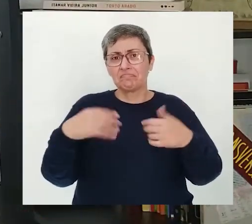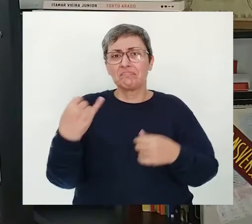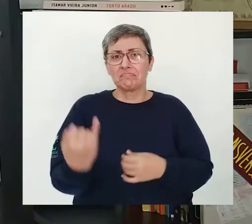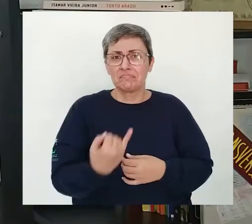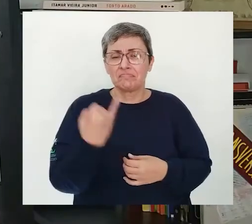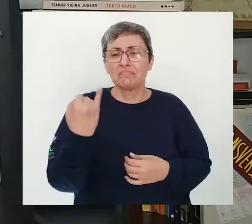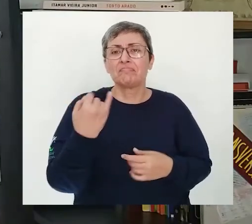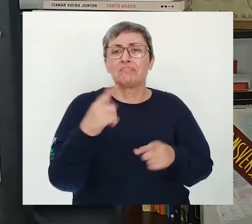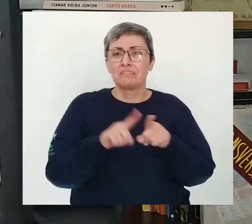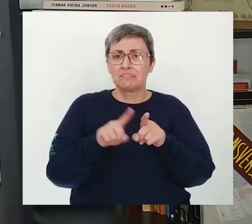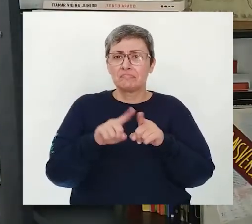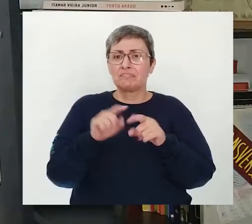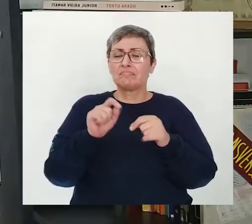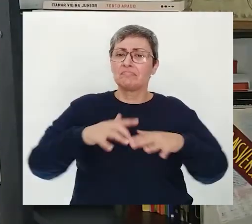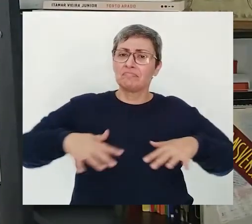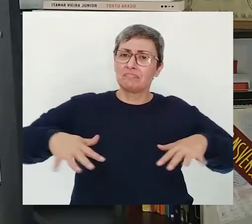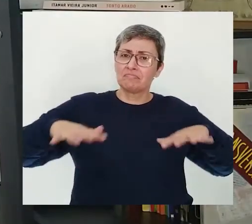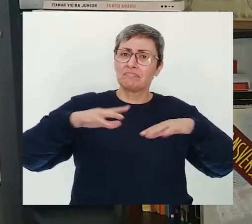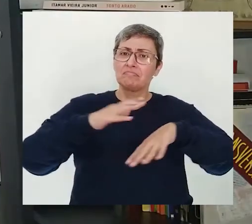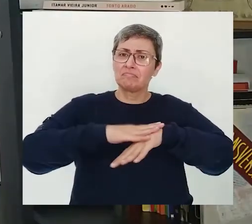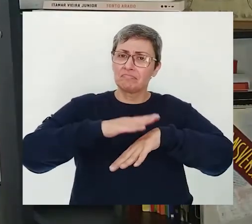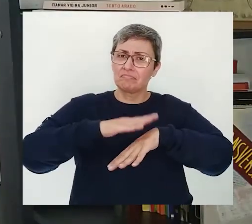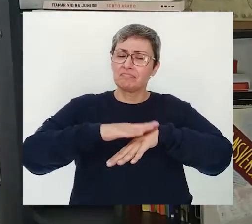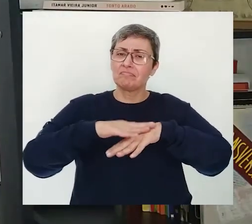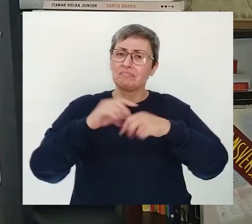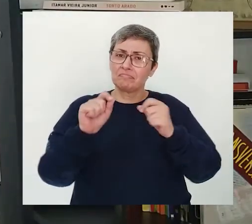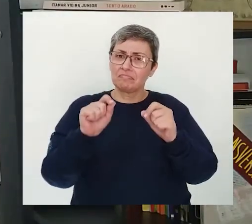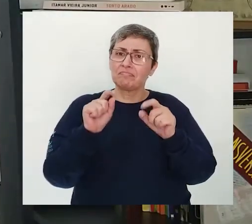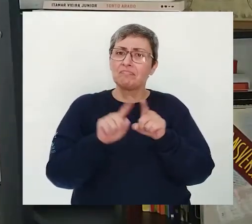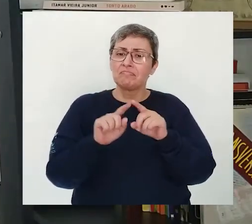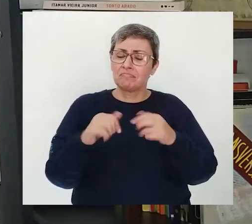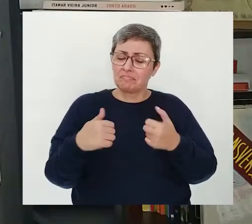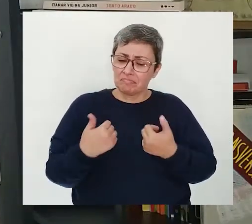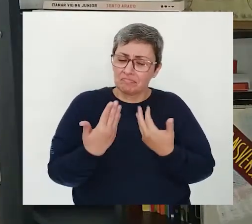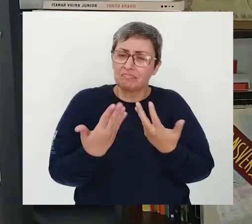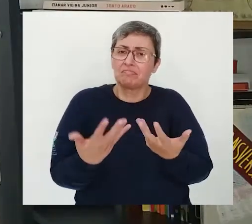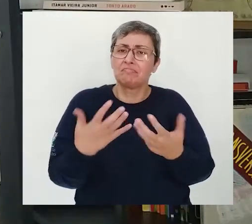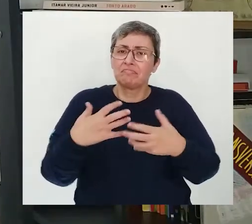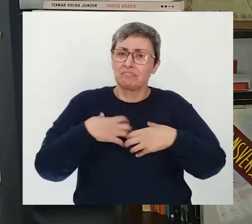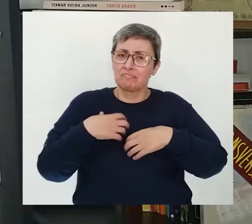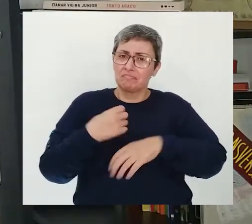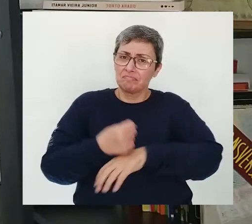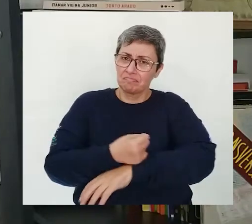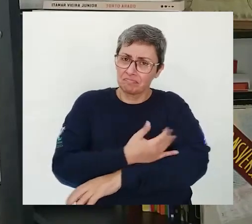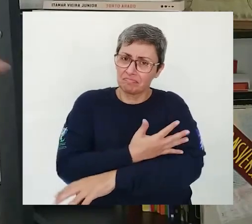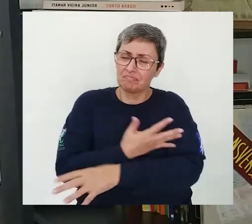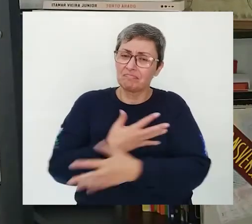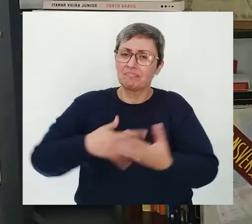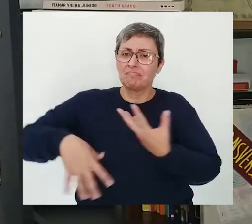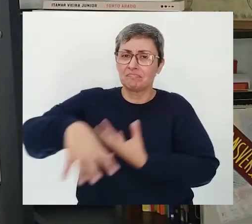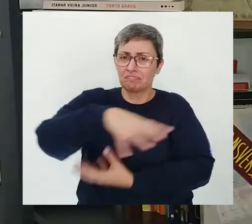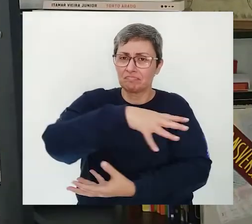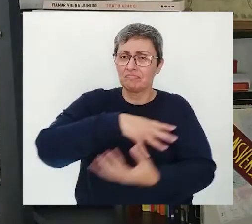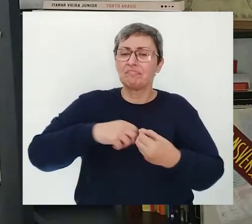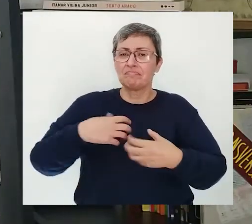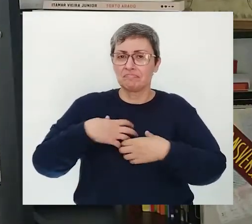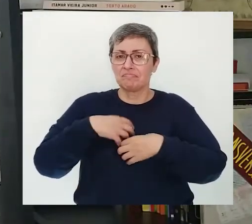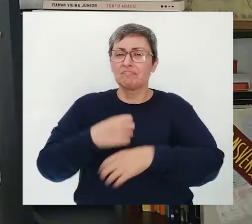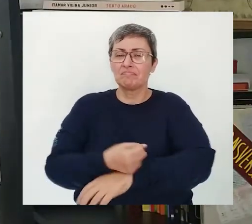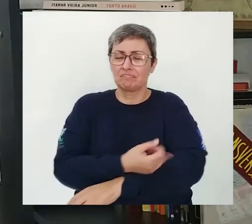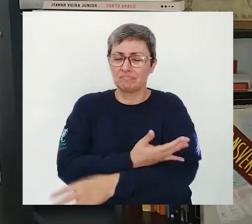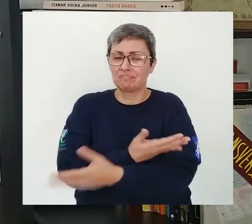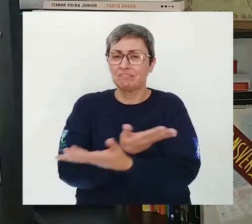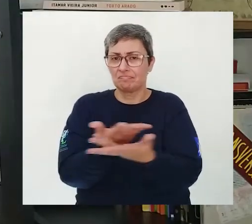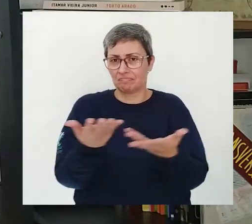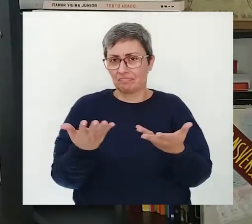O importante É que seja um momento Em que vocês coloquem aí Os sentimentos e as emoções Que envolva aí Os sentimentos e